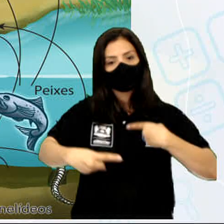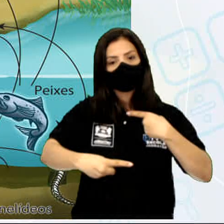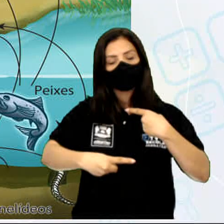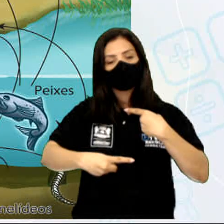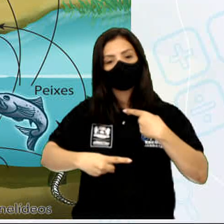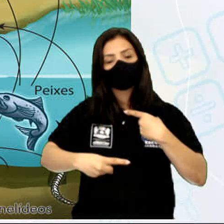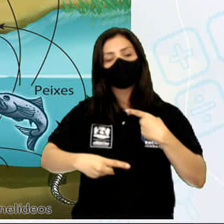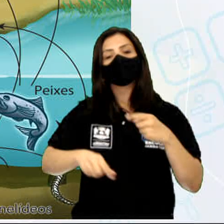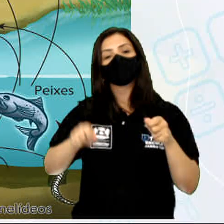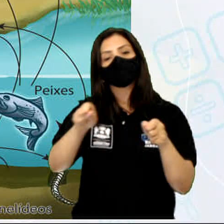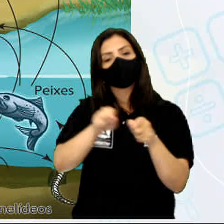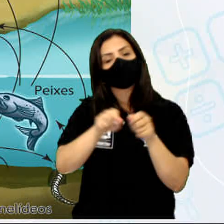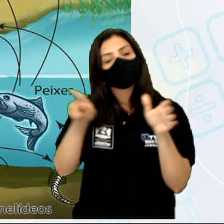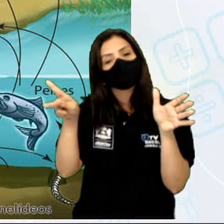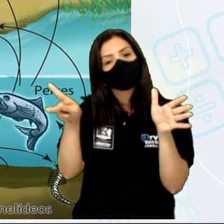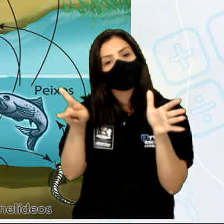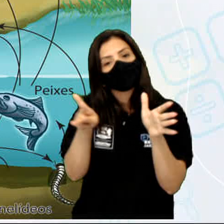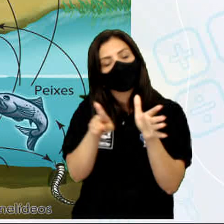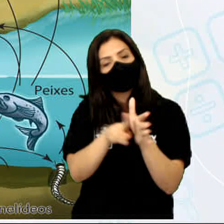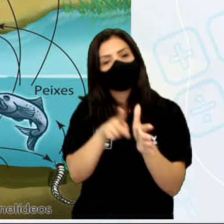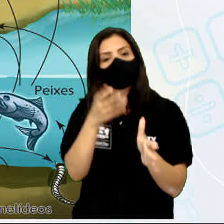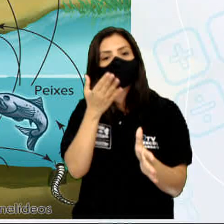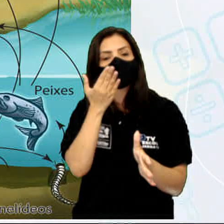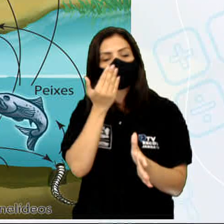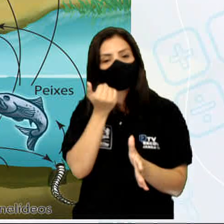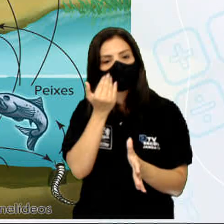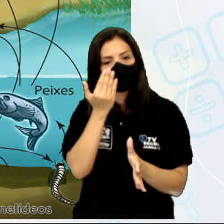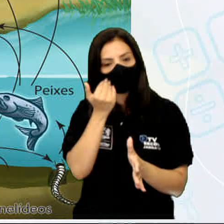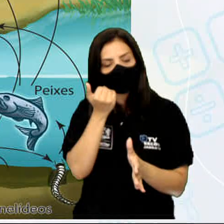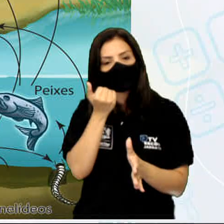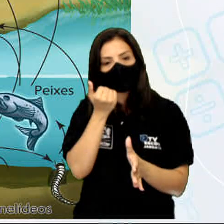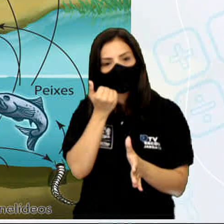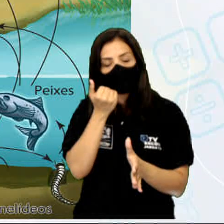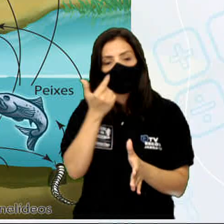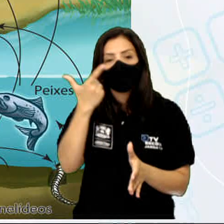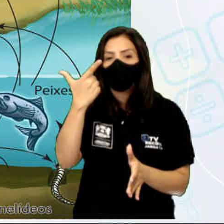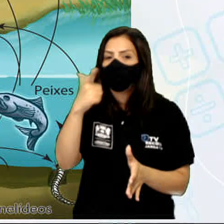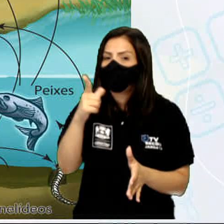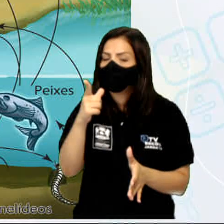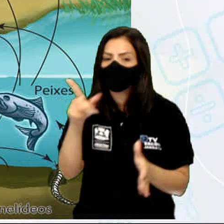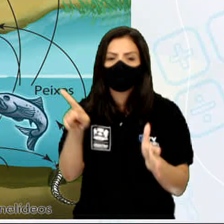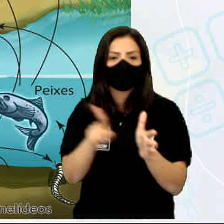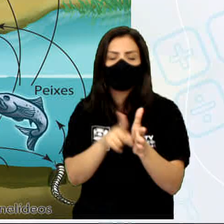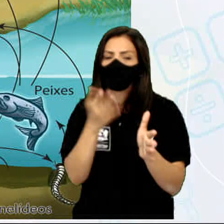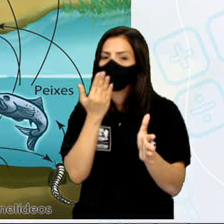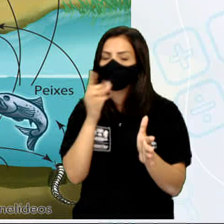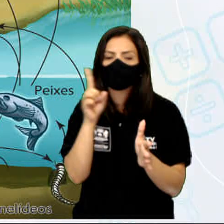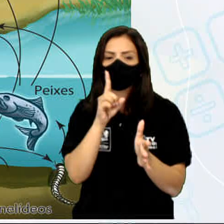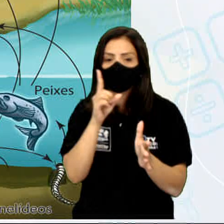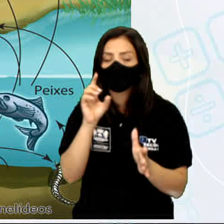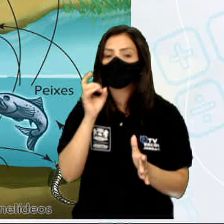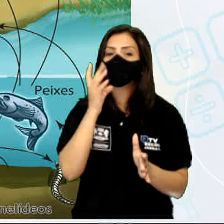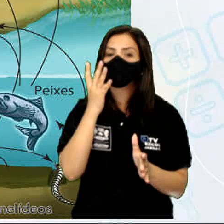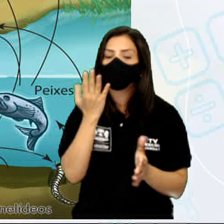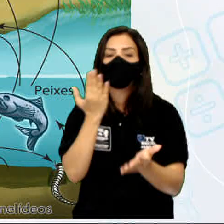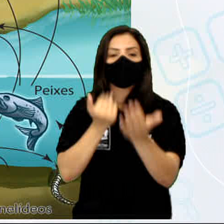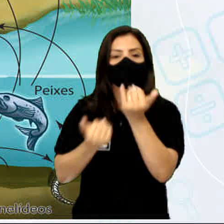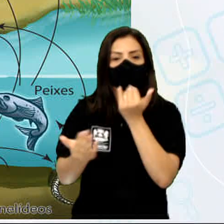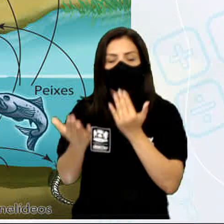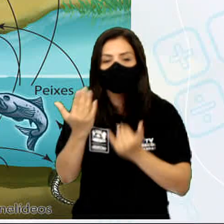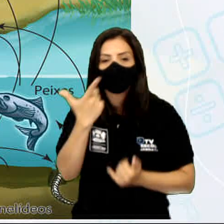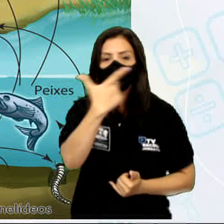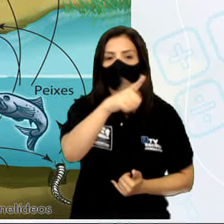alimentos, outros, eles consomem alimentos consomem outros seres vivos